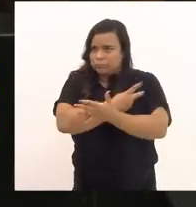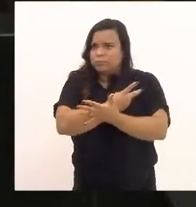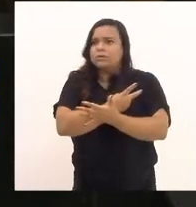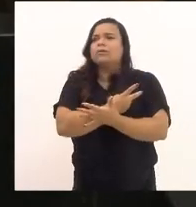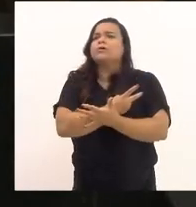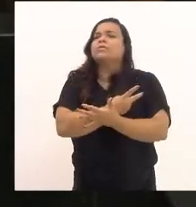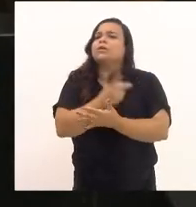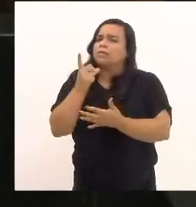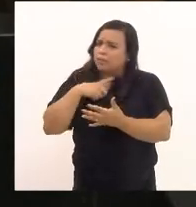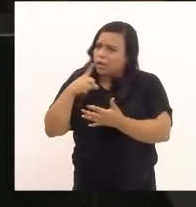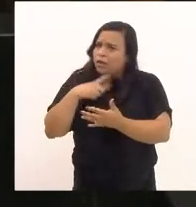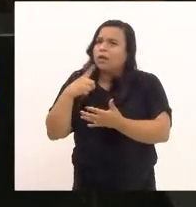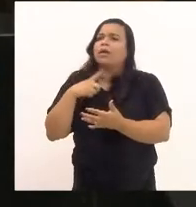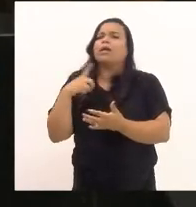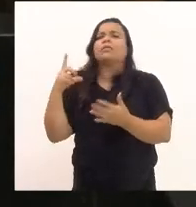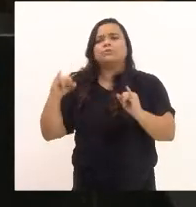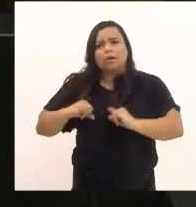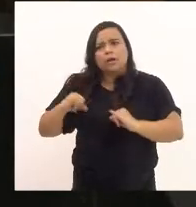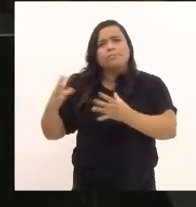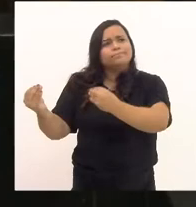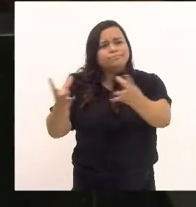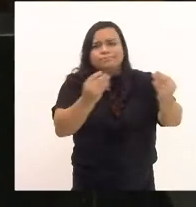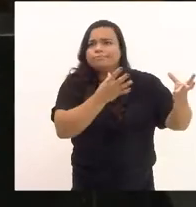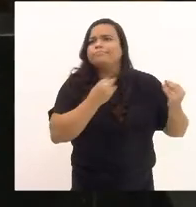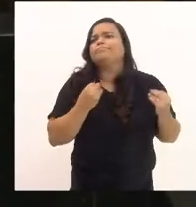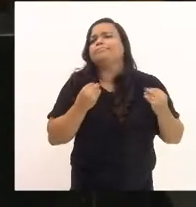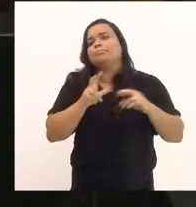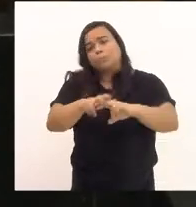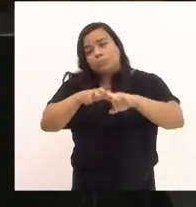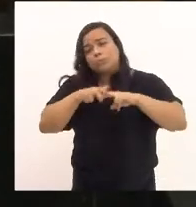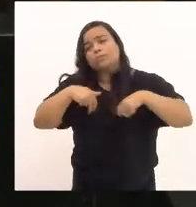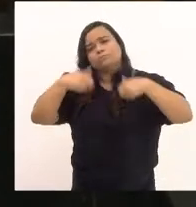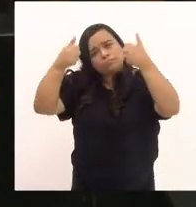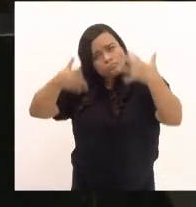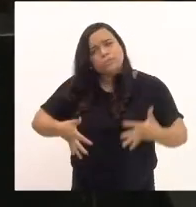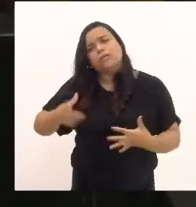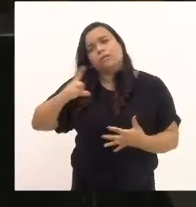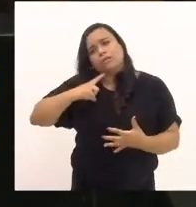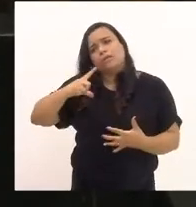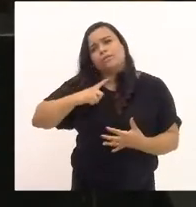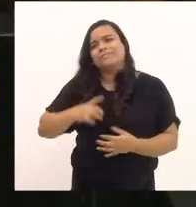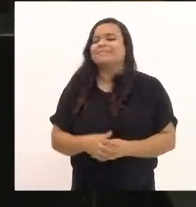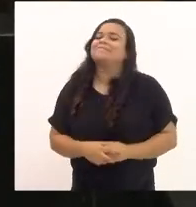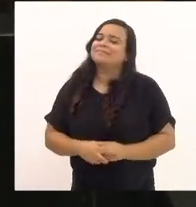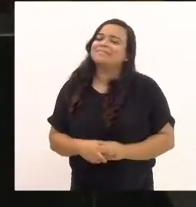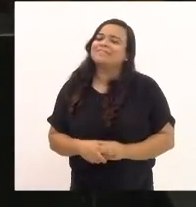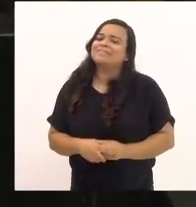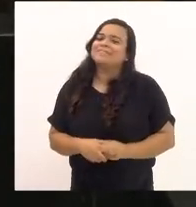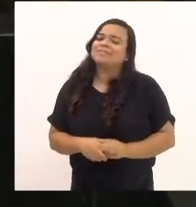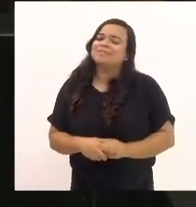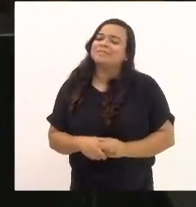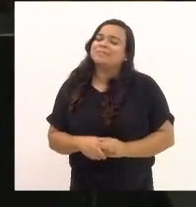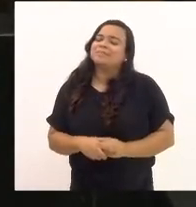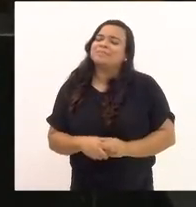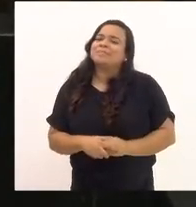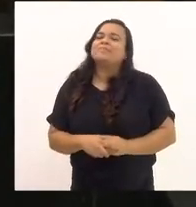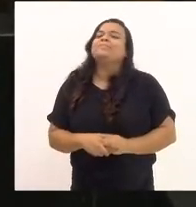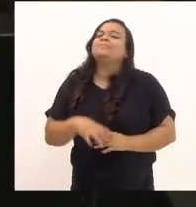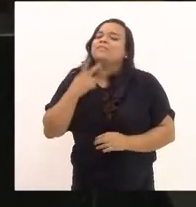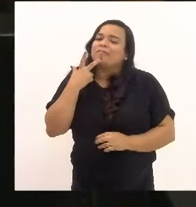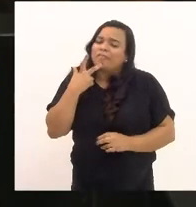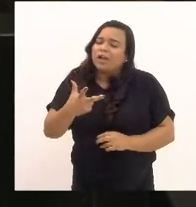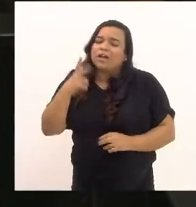sido muito grande. Por isso eu fiz questão aqui de fazer essa menção